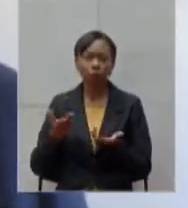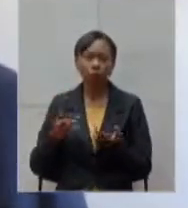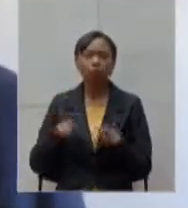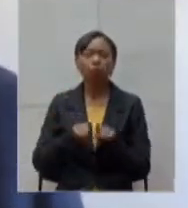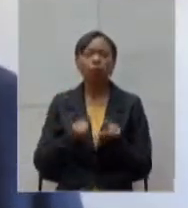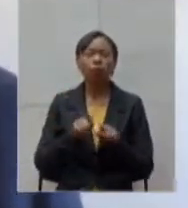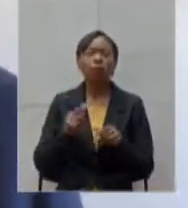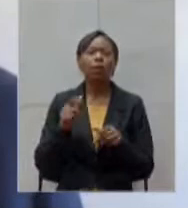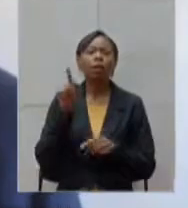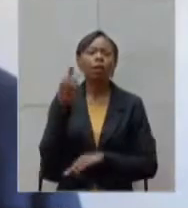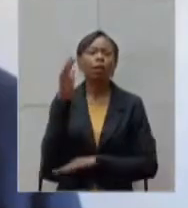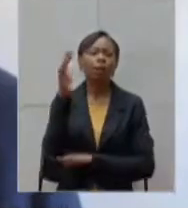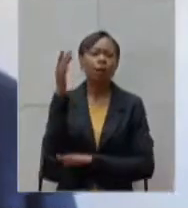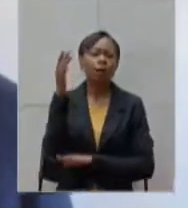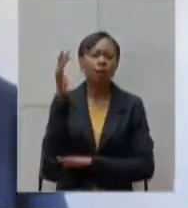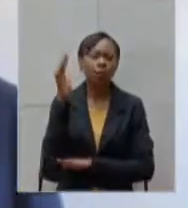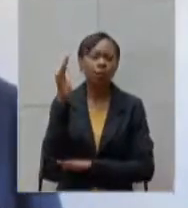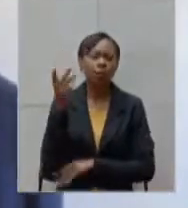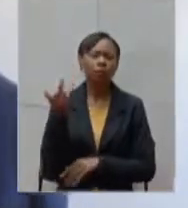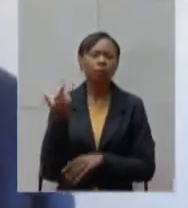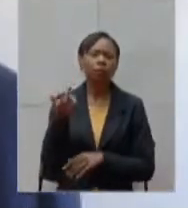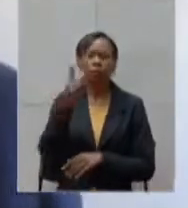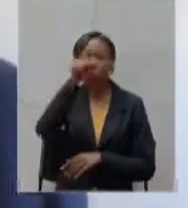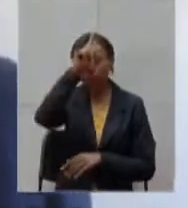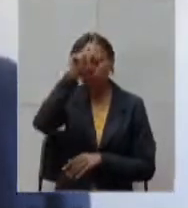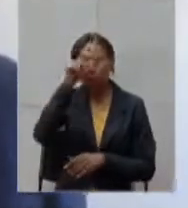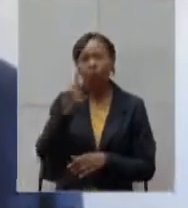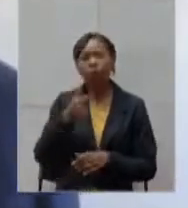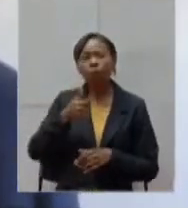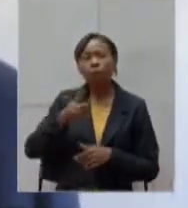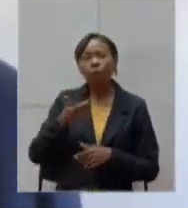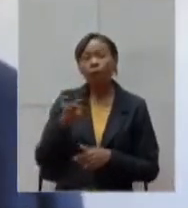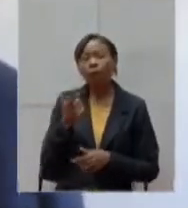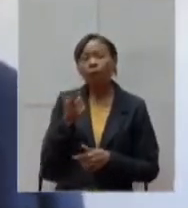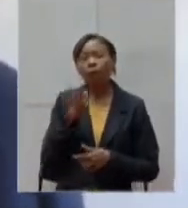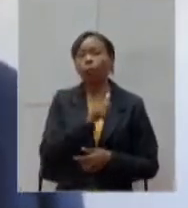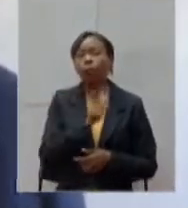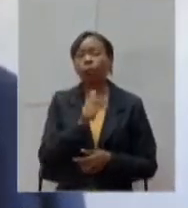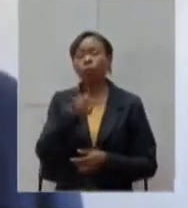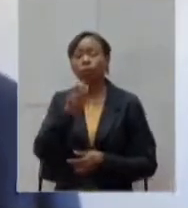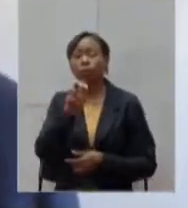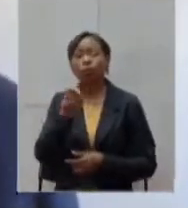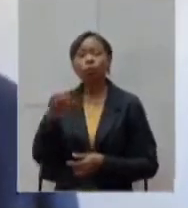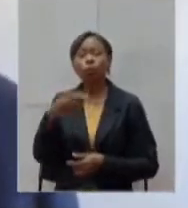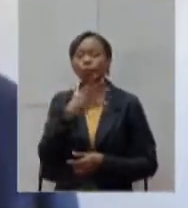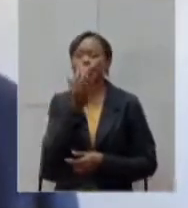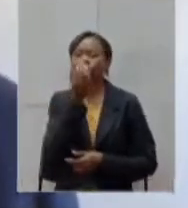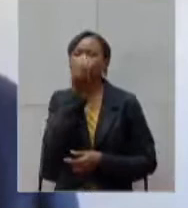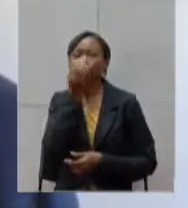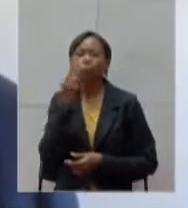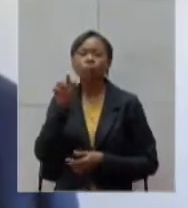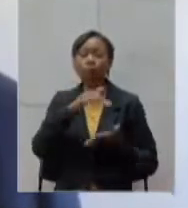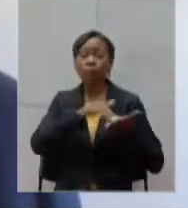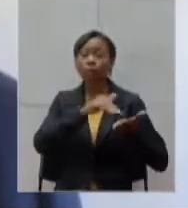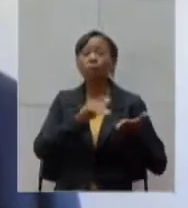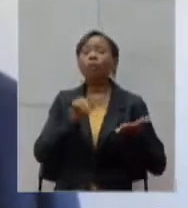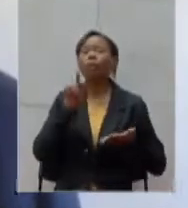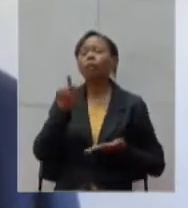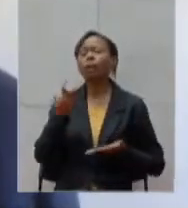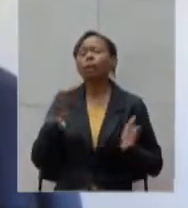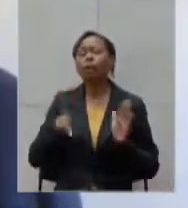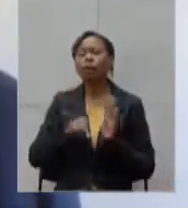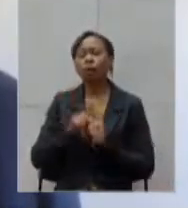Patinga receberá os 15 novos respiradores já comprometidos pela Secretaria de Estado quanto os novos leitos da cidade e quando